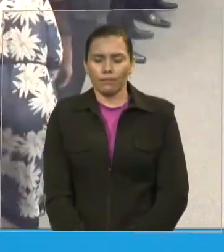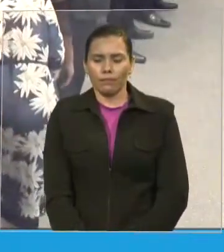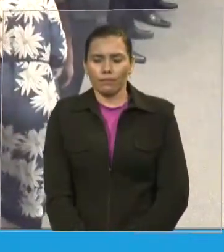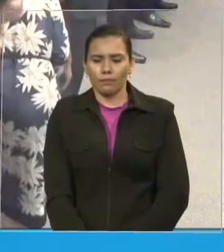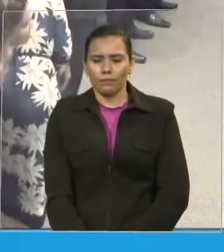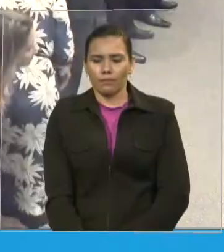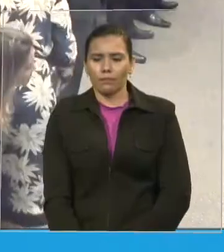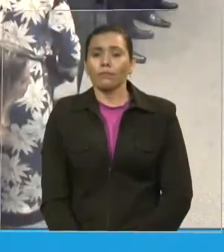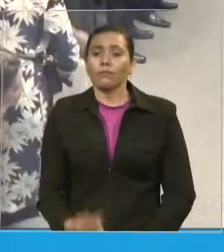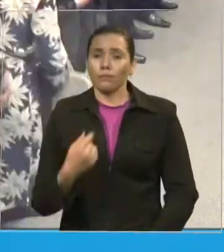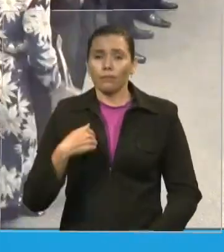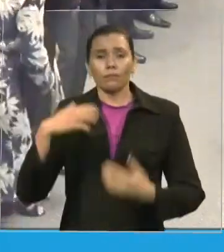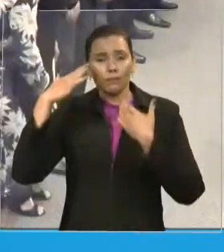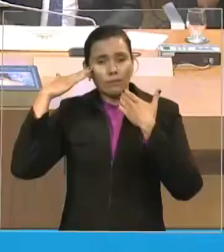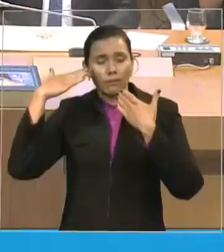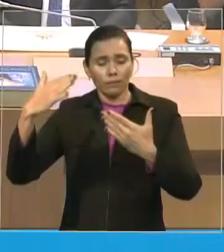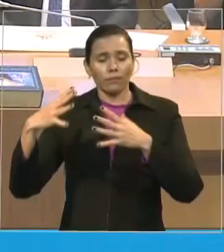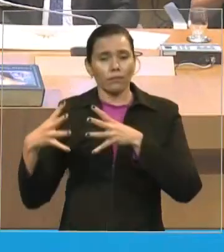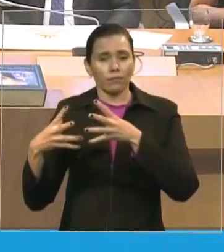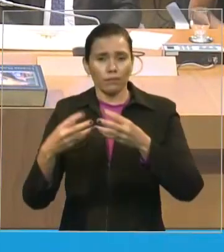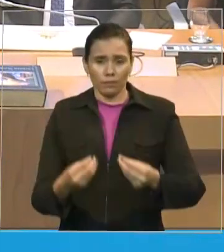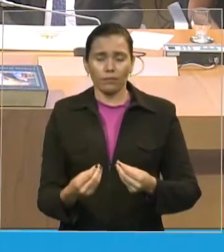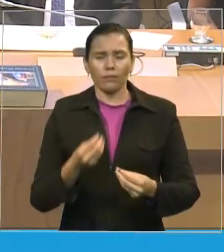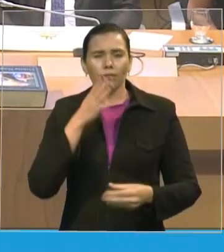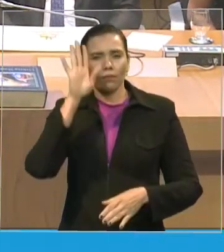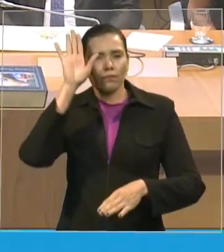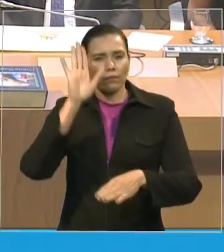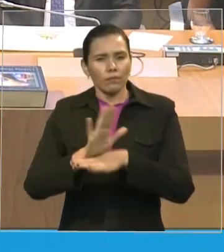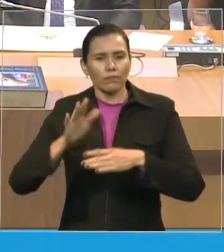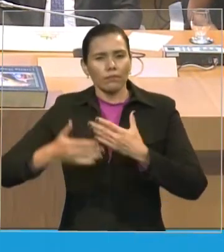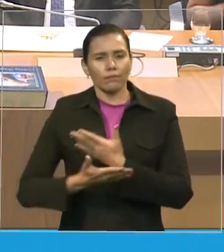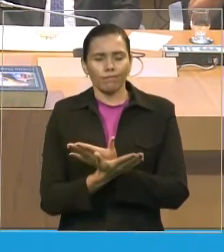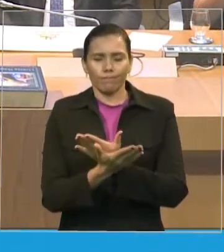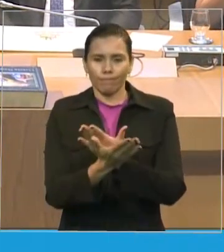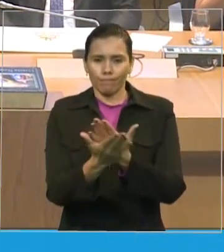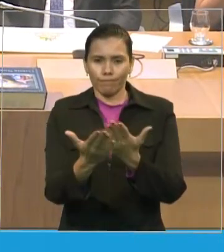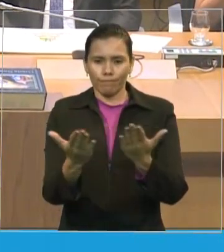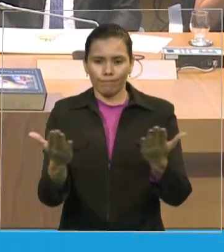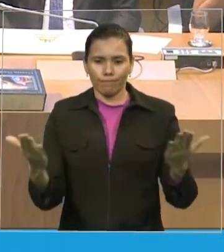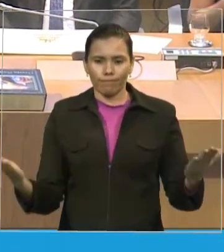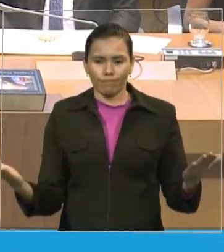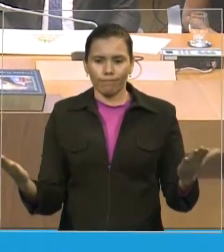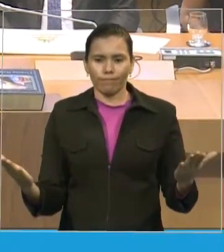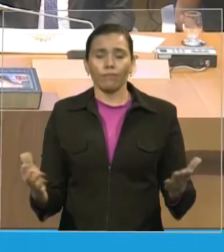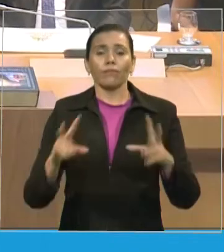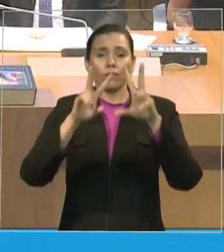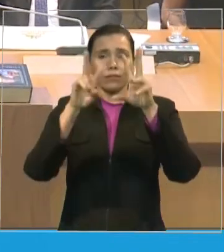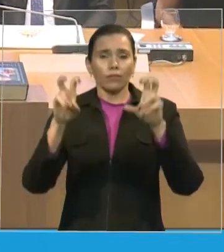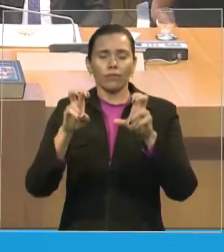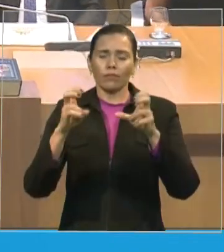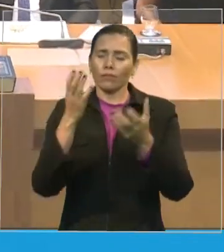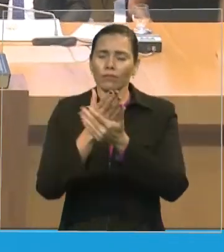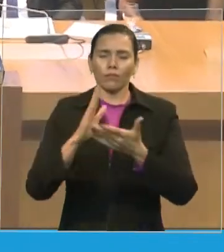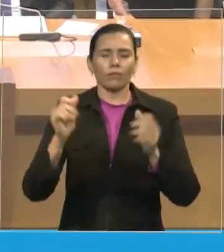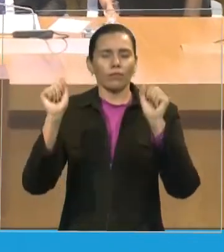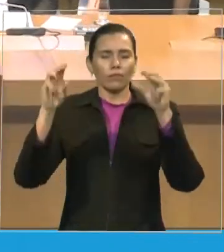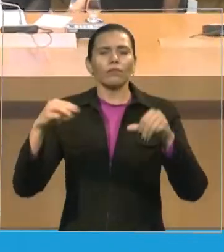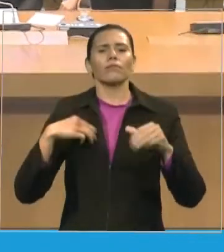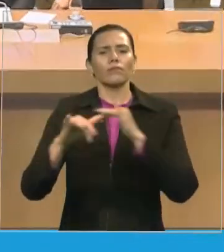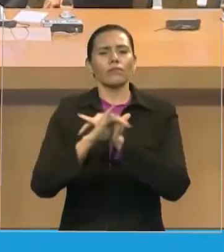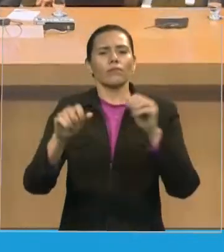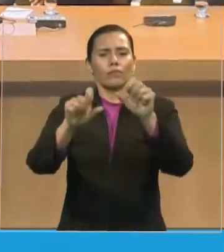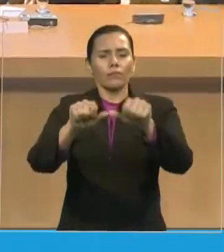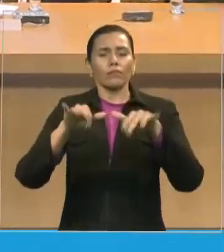agradeço a todos uma boa tarde a todos e nada mais havendo tratado declaro encerrada a presente